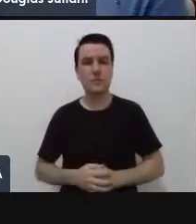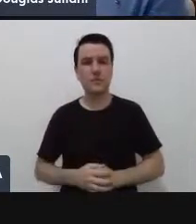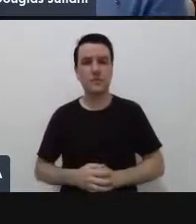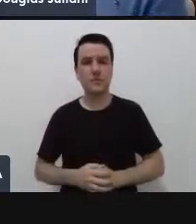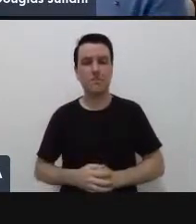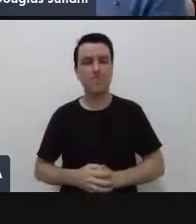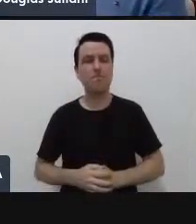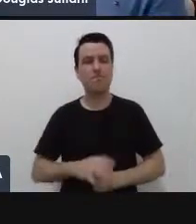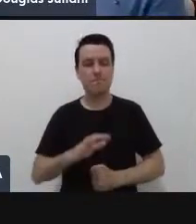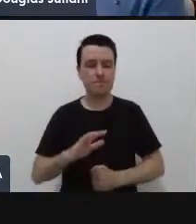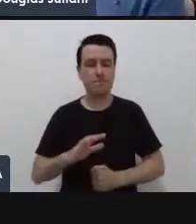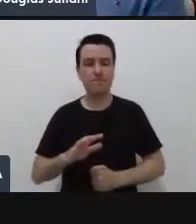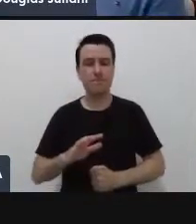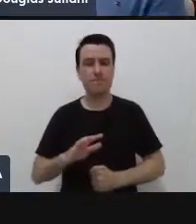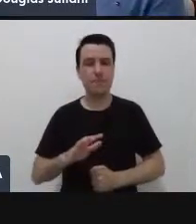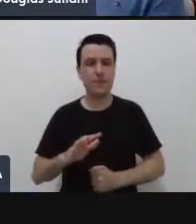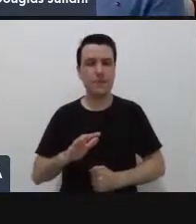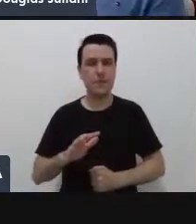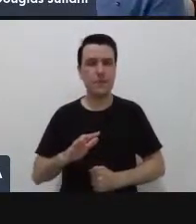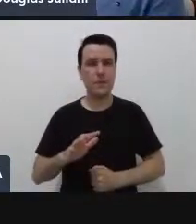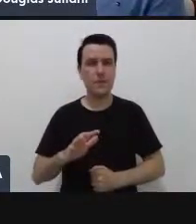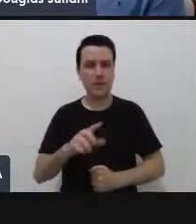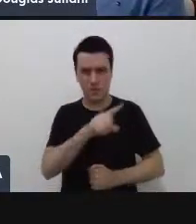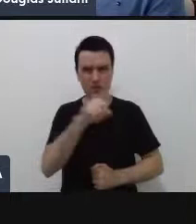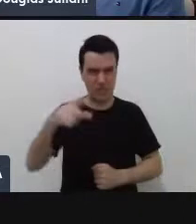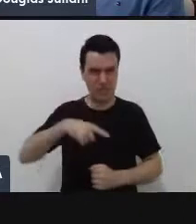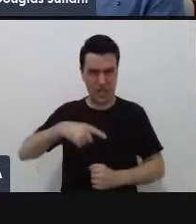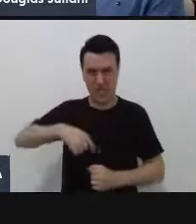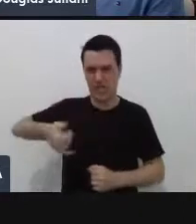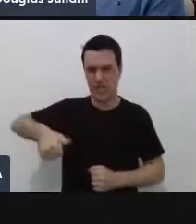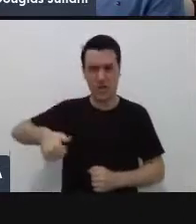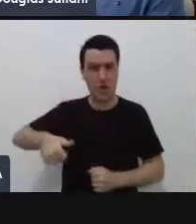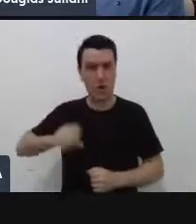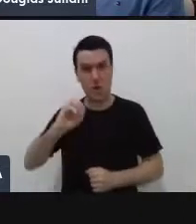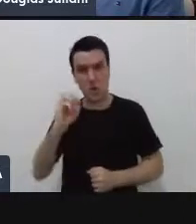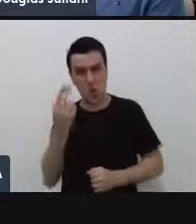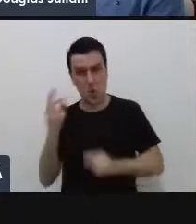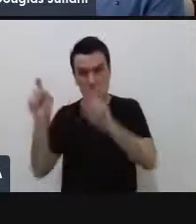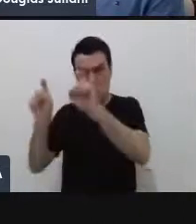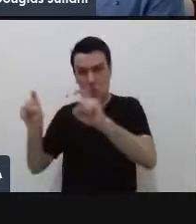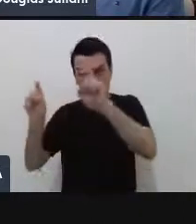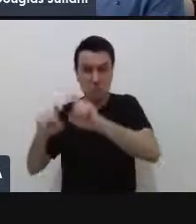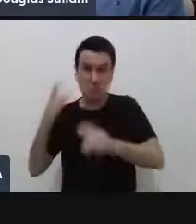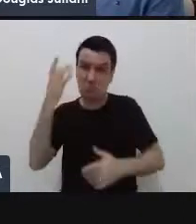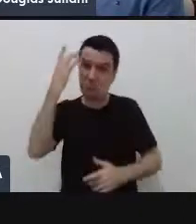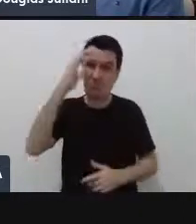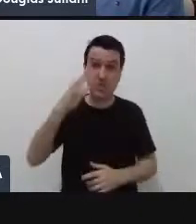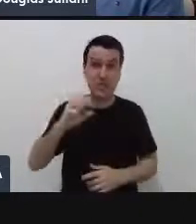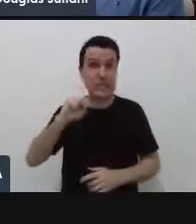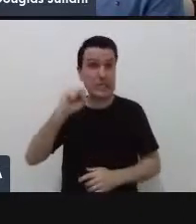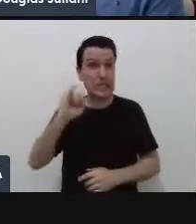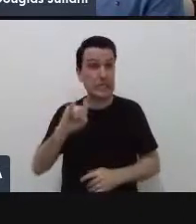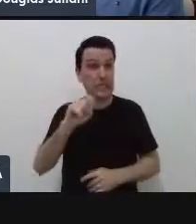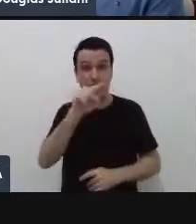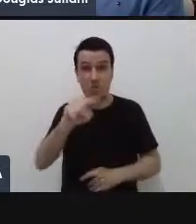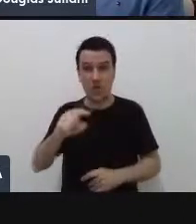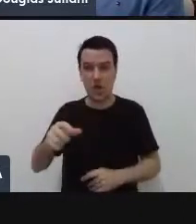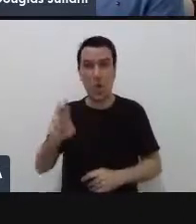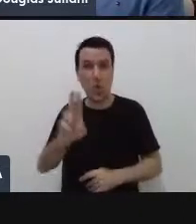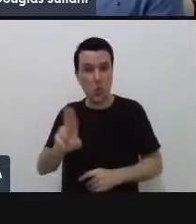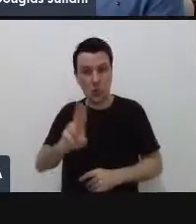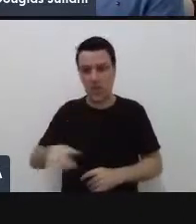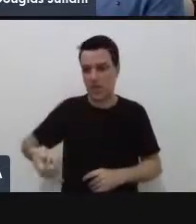vocês podem não sei se vocês estão com o celular aí ou se estão com o computador quem tiver só com o celular